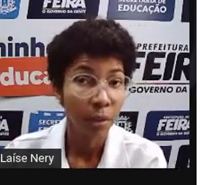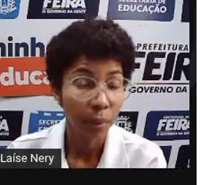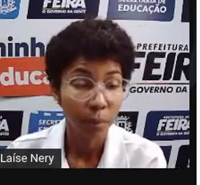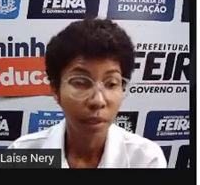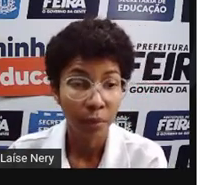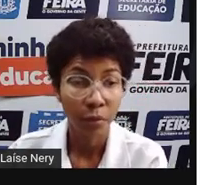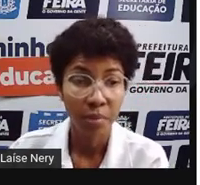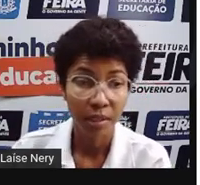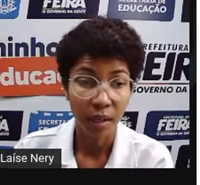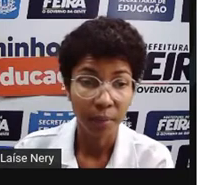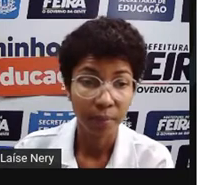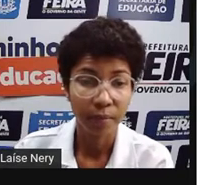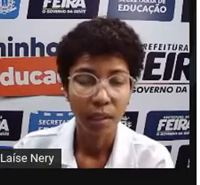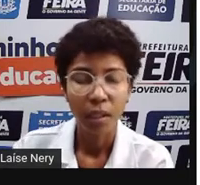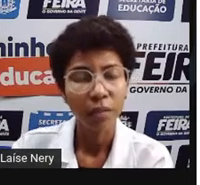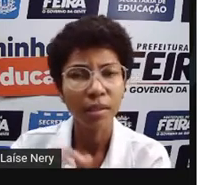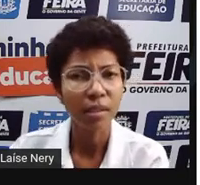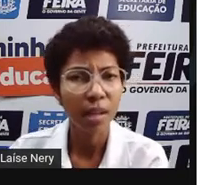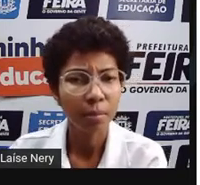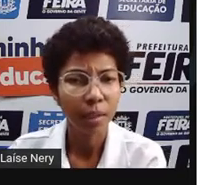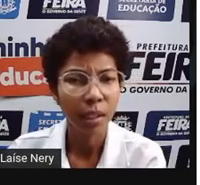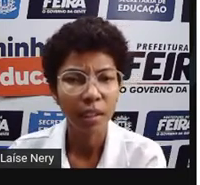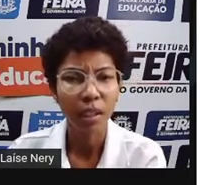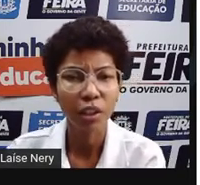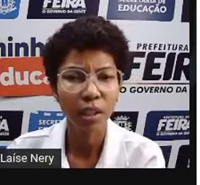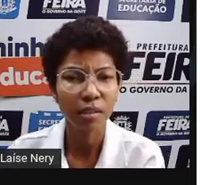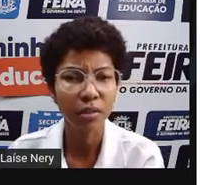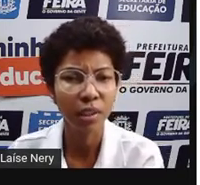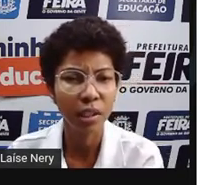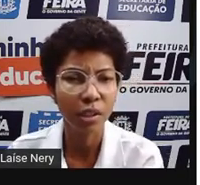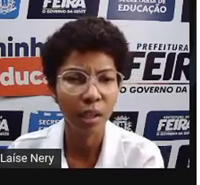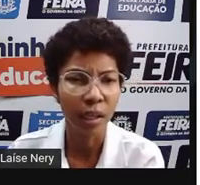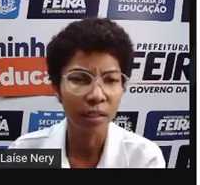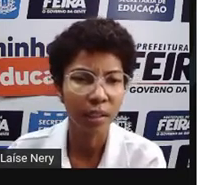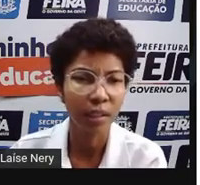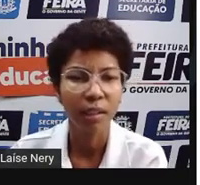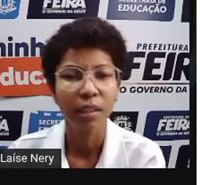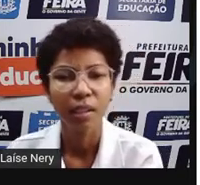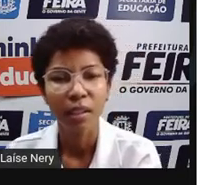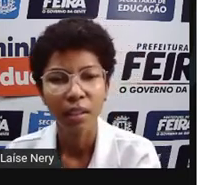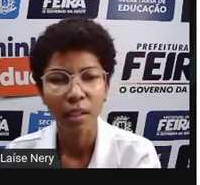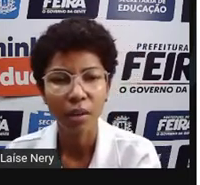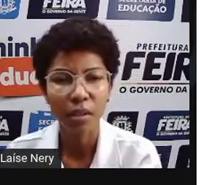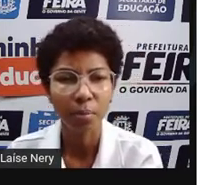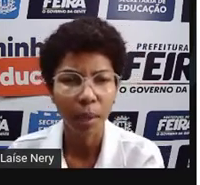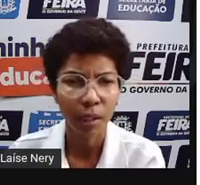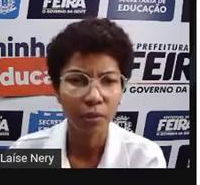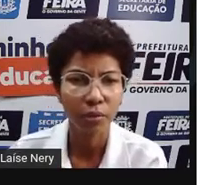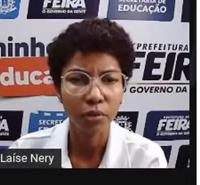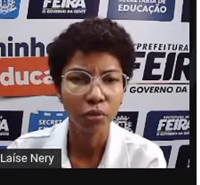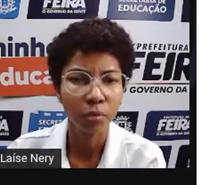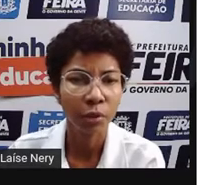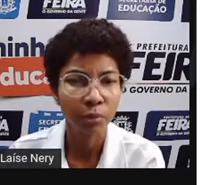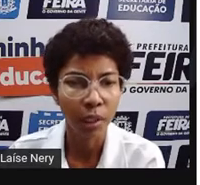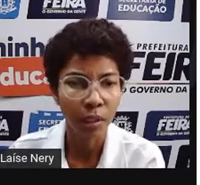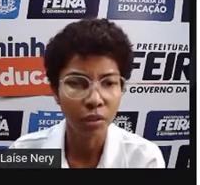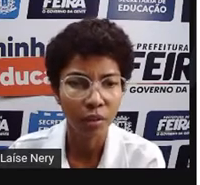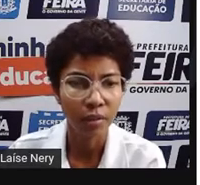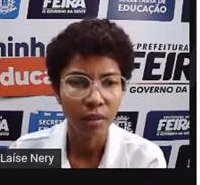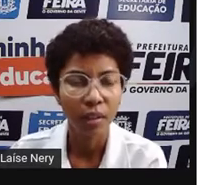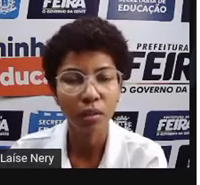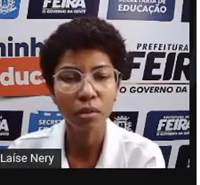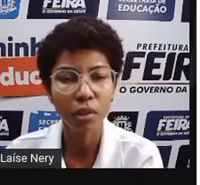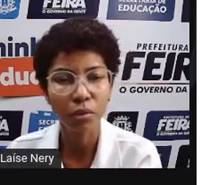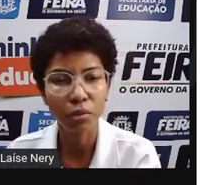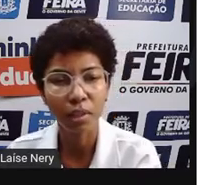Justamente para poder economizar. E você sabia que a geração de energia elétrica causa impactos no meio ambiente?